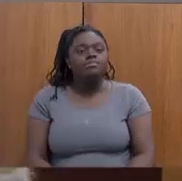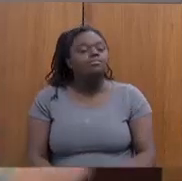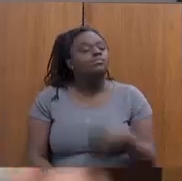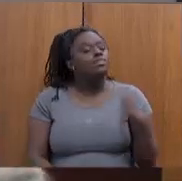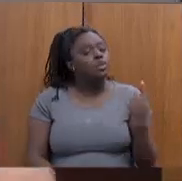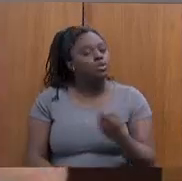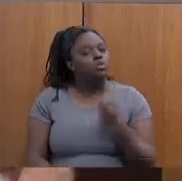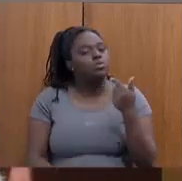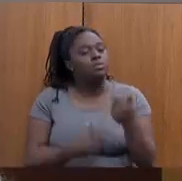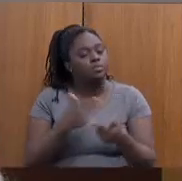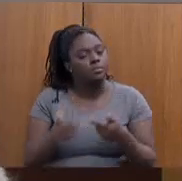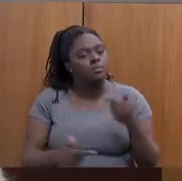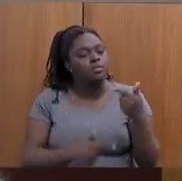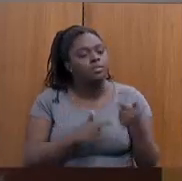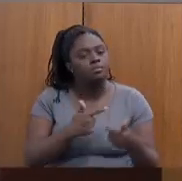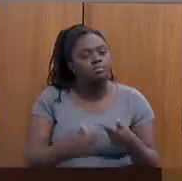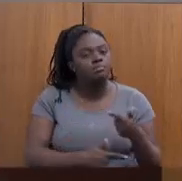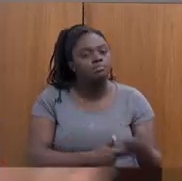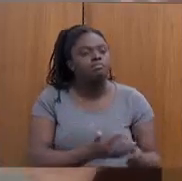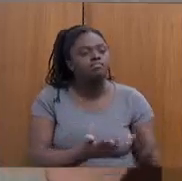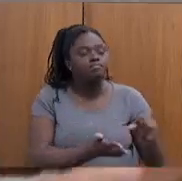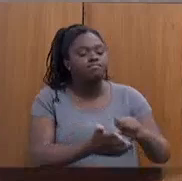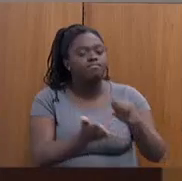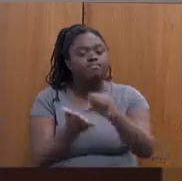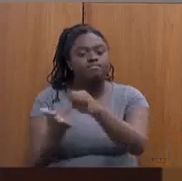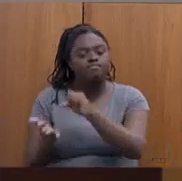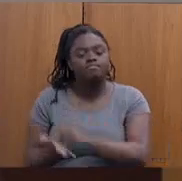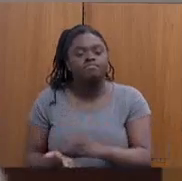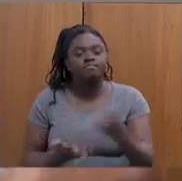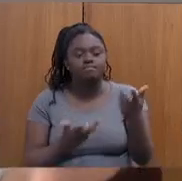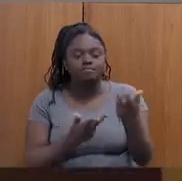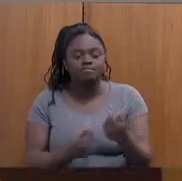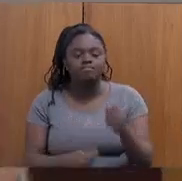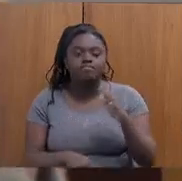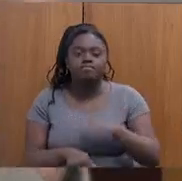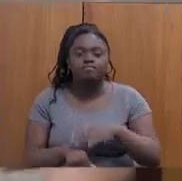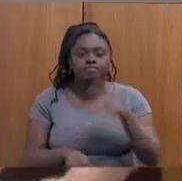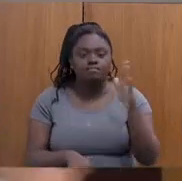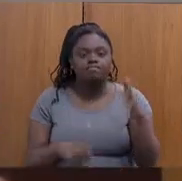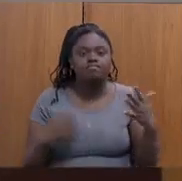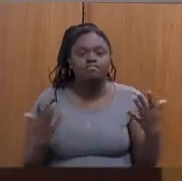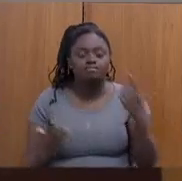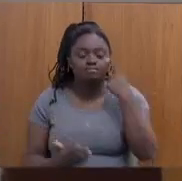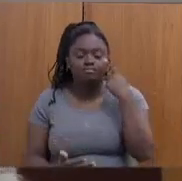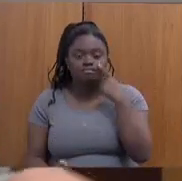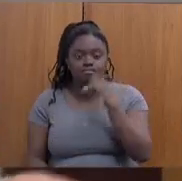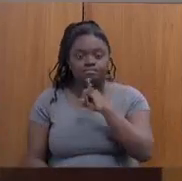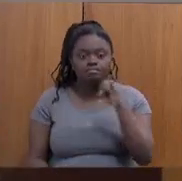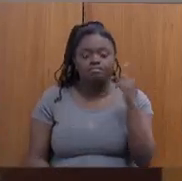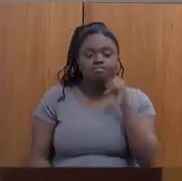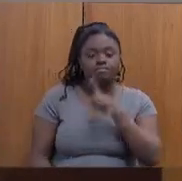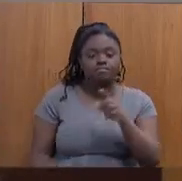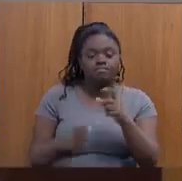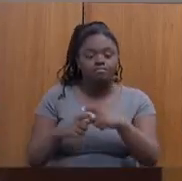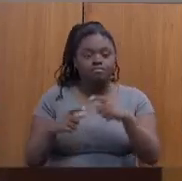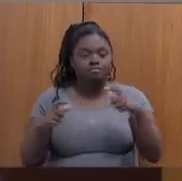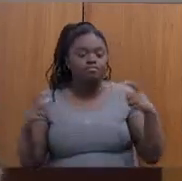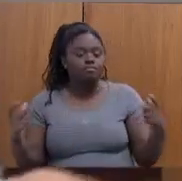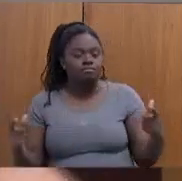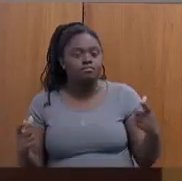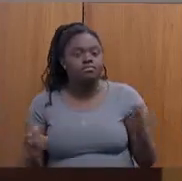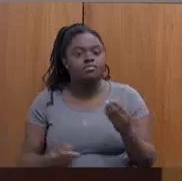também com os outros centros para eles atenderem também mais. e, a partir daí, ver se a gente consegue expandir num modelo bastante